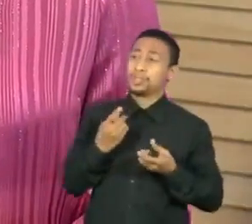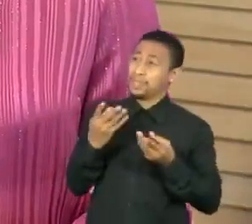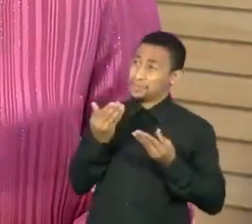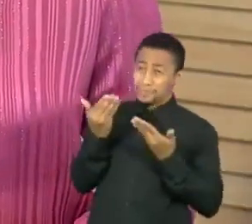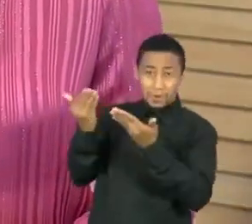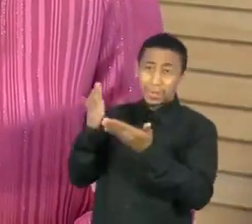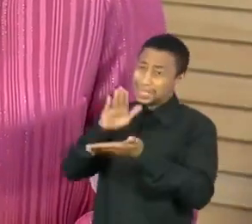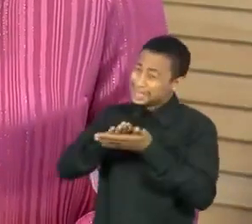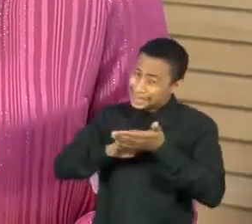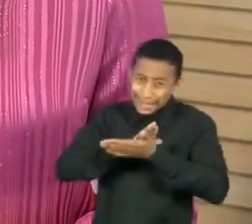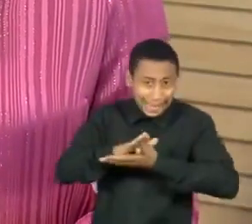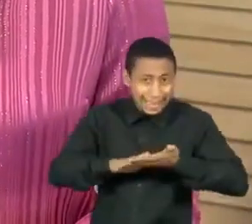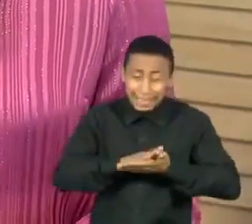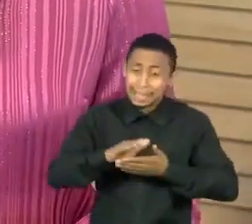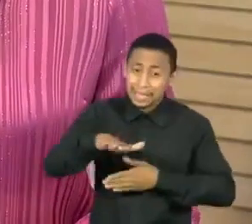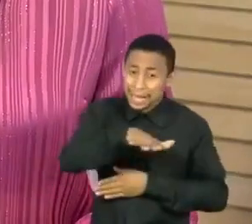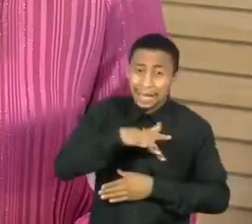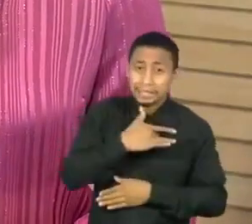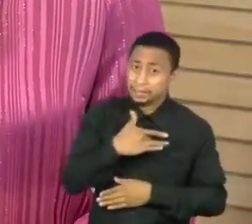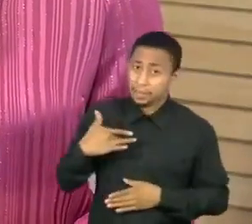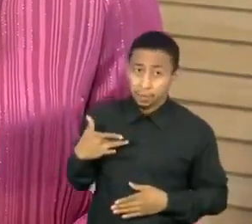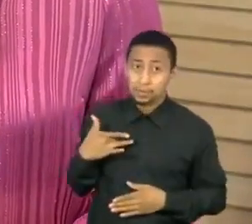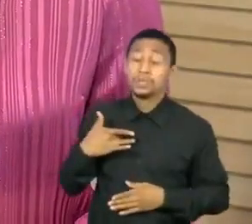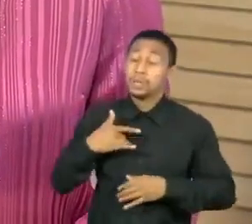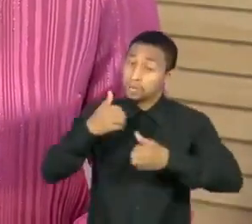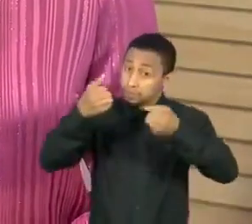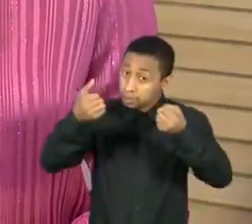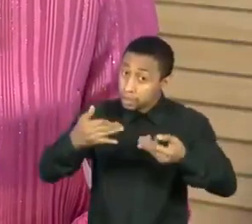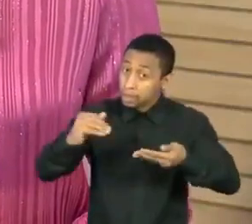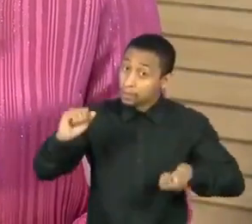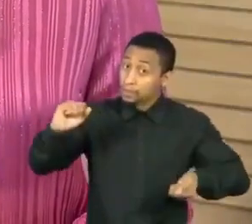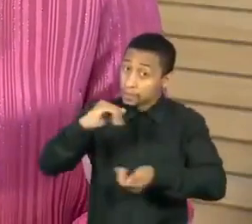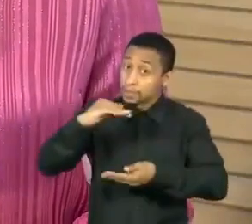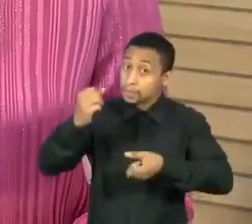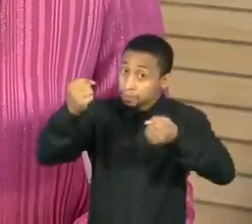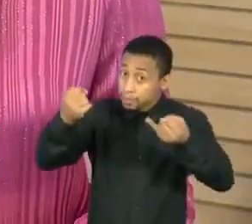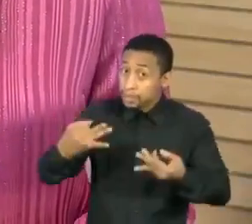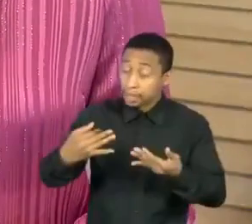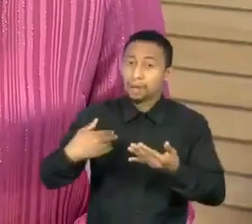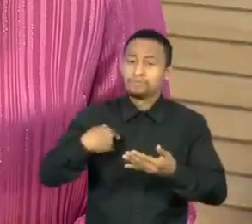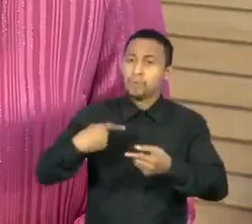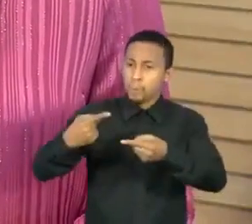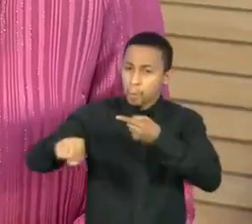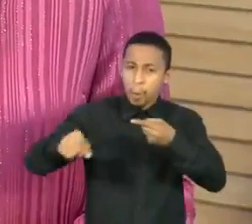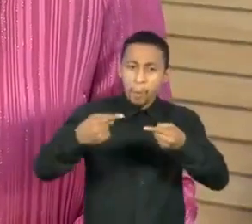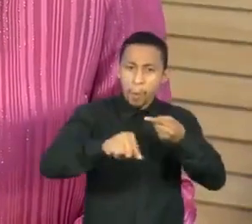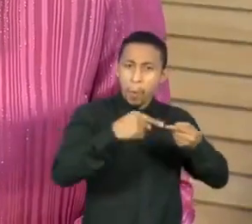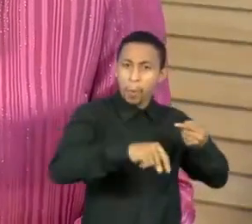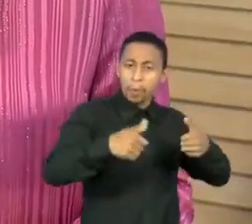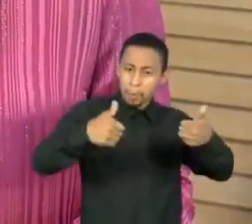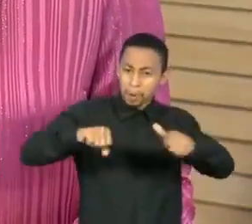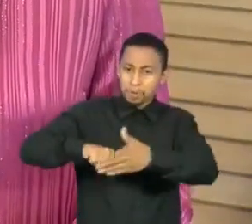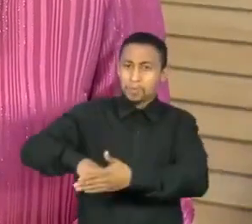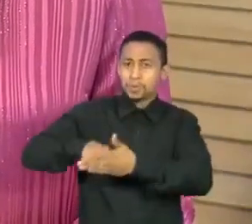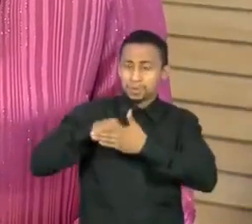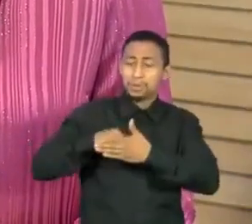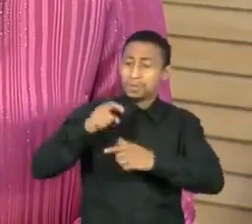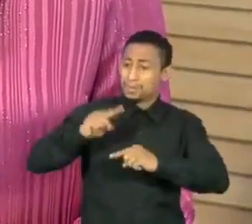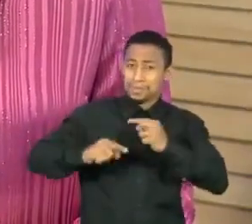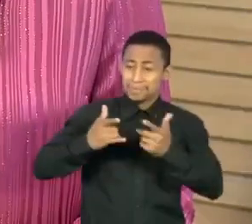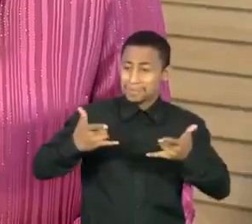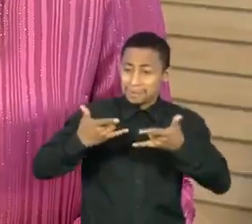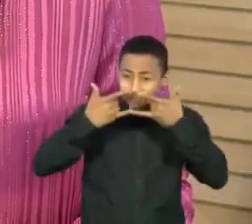uso em serviços de saúde. A agência explica que adotou as medidas porque há risco de utilização de produtos sem